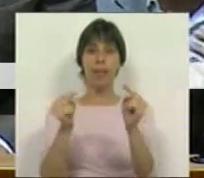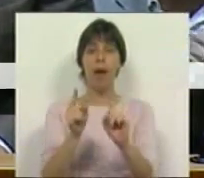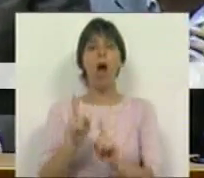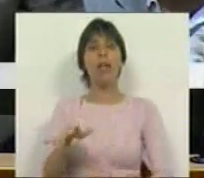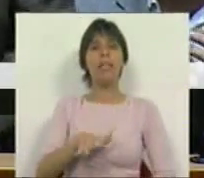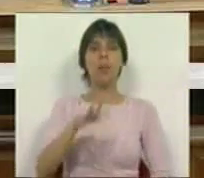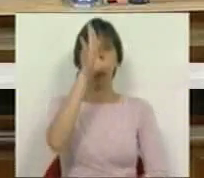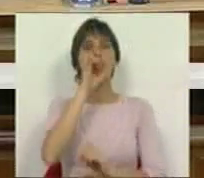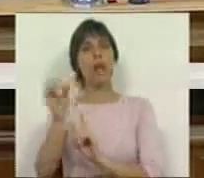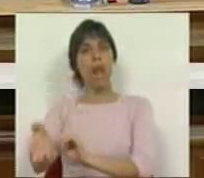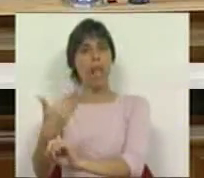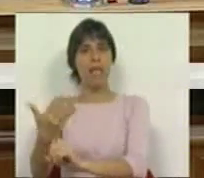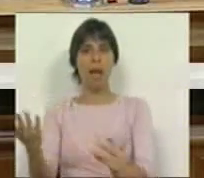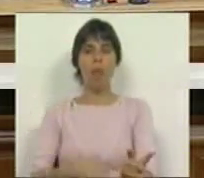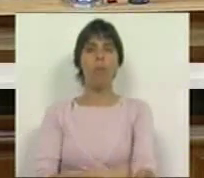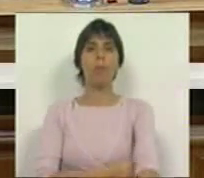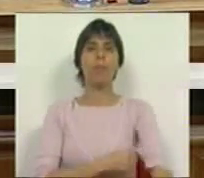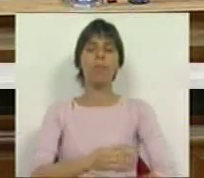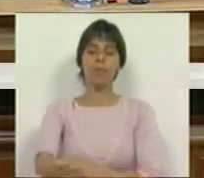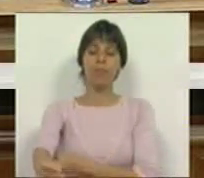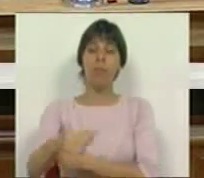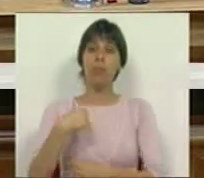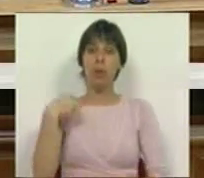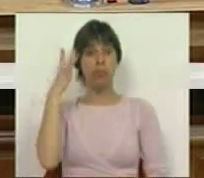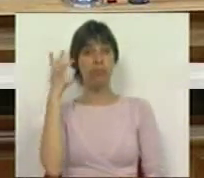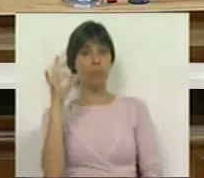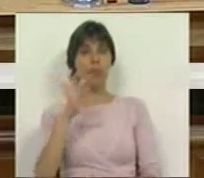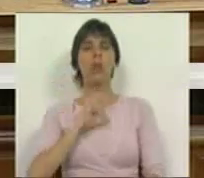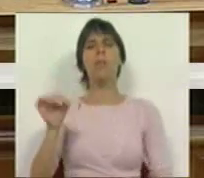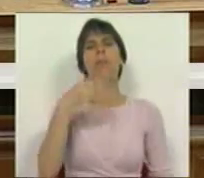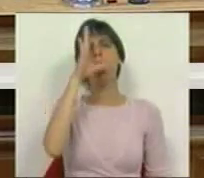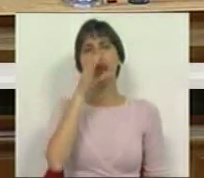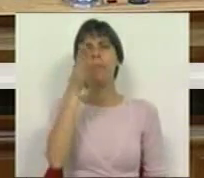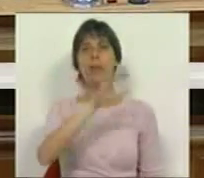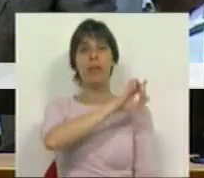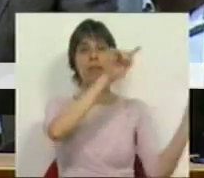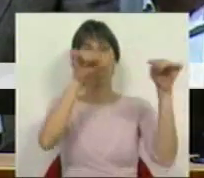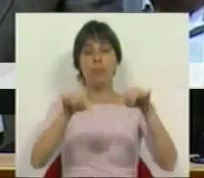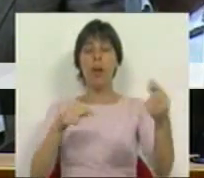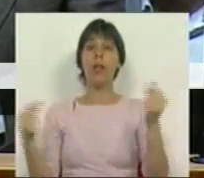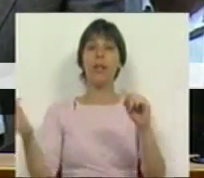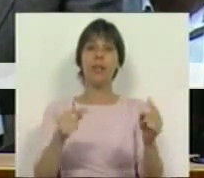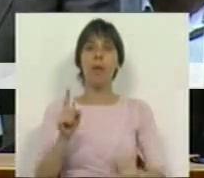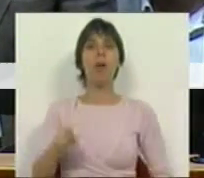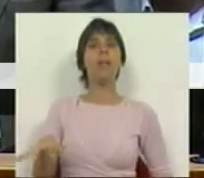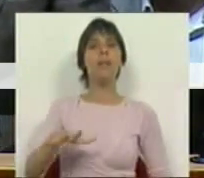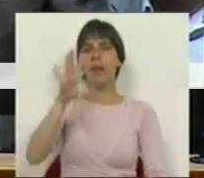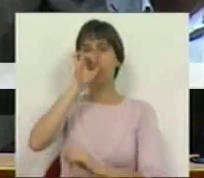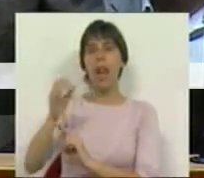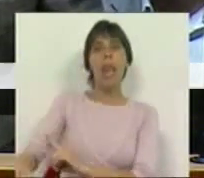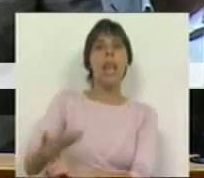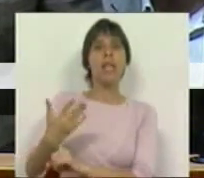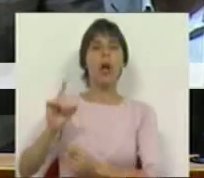Estado da Nação. Eu registro que o Sr. Primeiro-Ministro chega aqui ao debate do Estado da Nação,